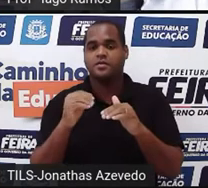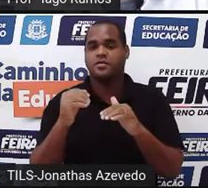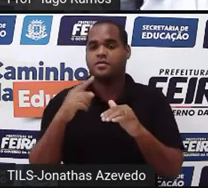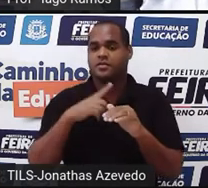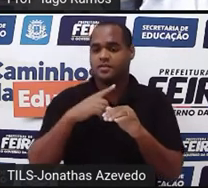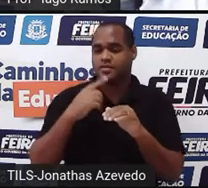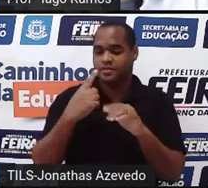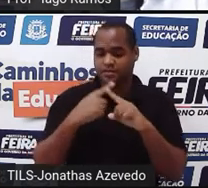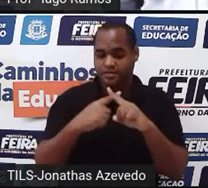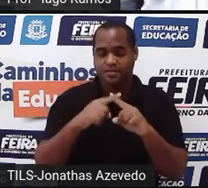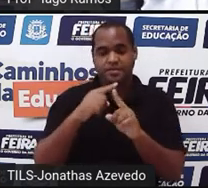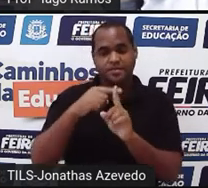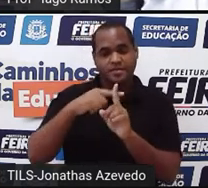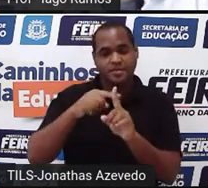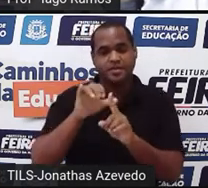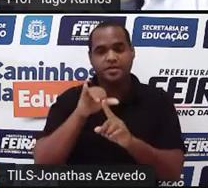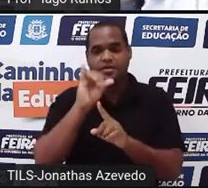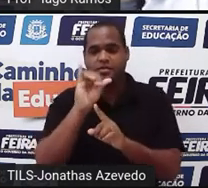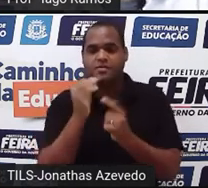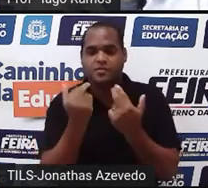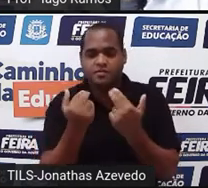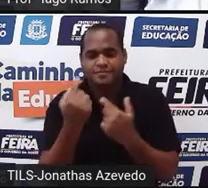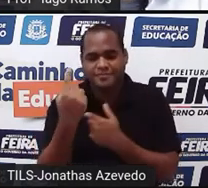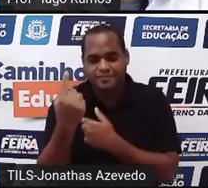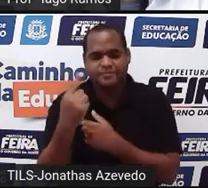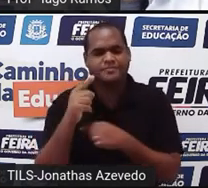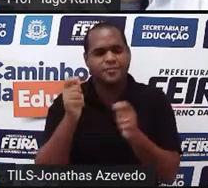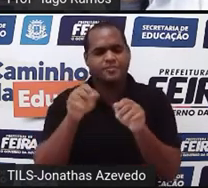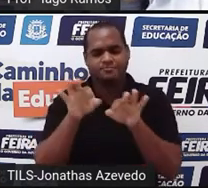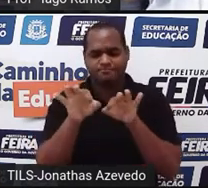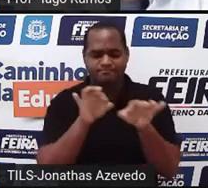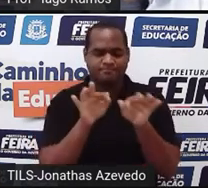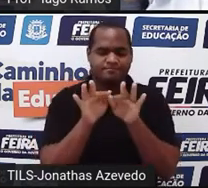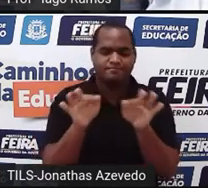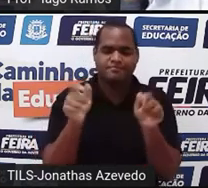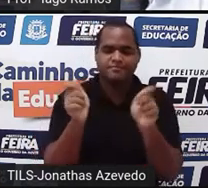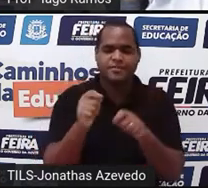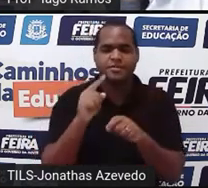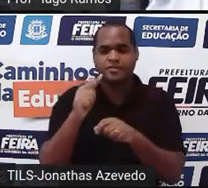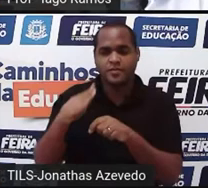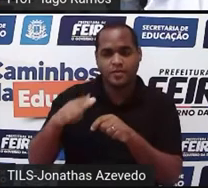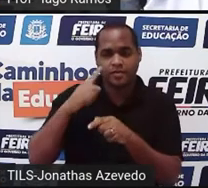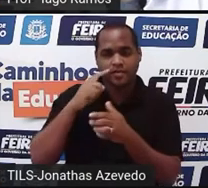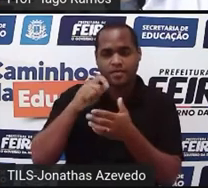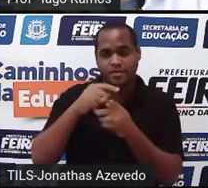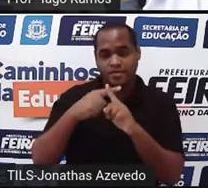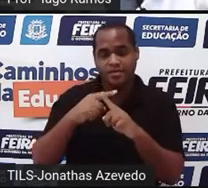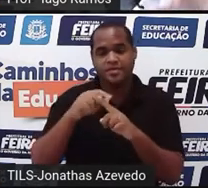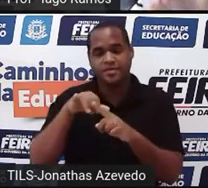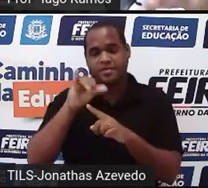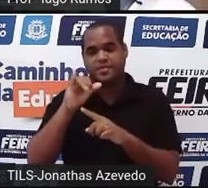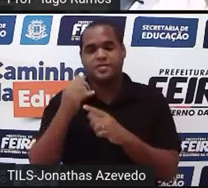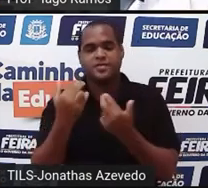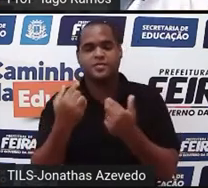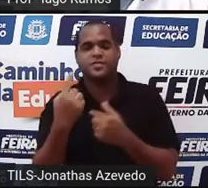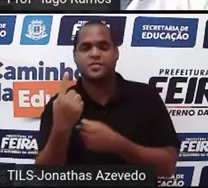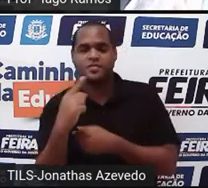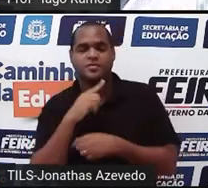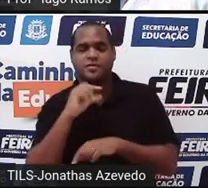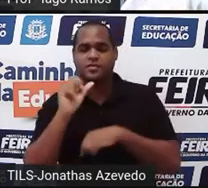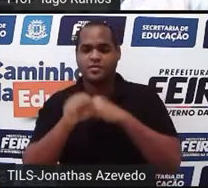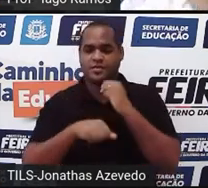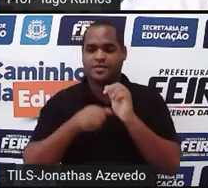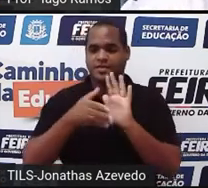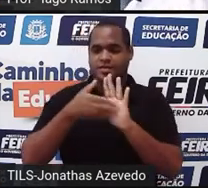porque ela está bem mais simplesinha de resolver. Então, escrevendo ela de novo, x mais y igual a 1, tiro x e